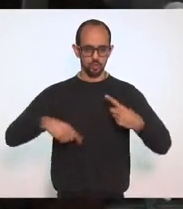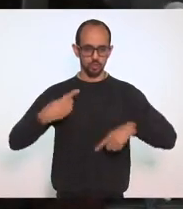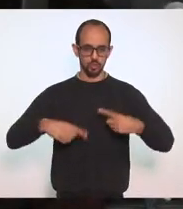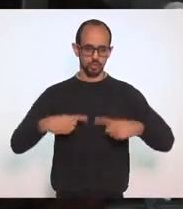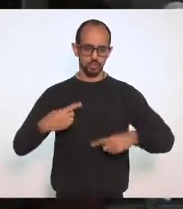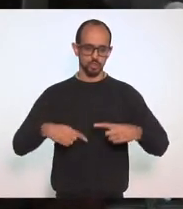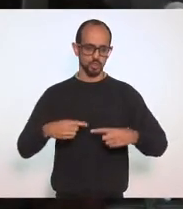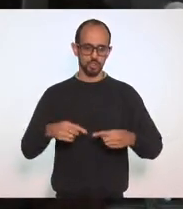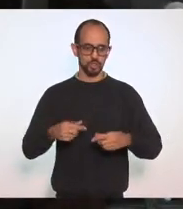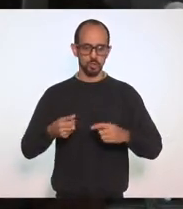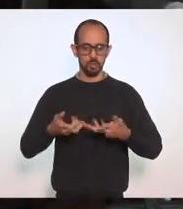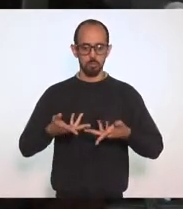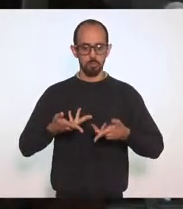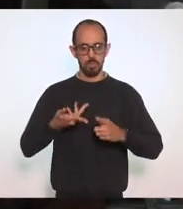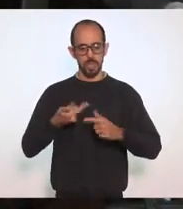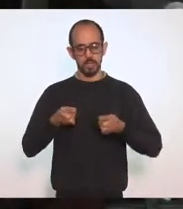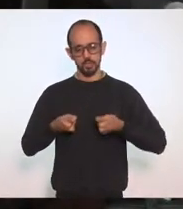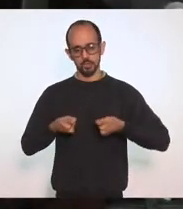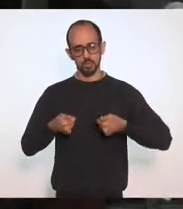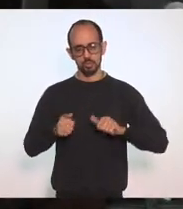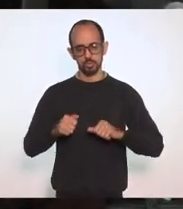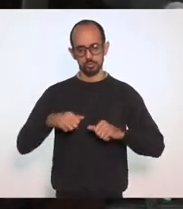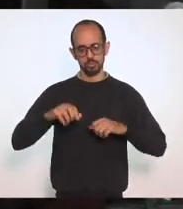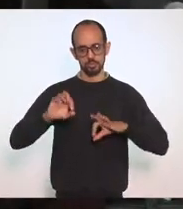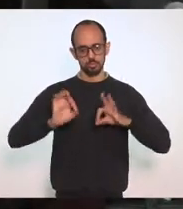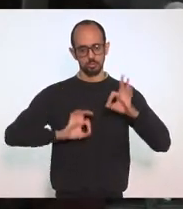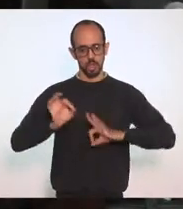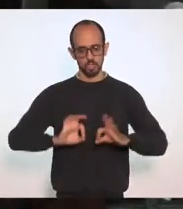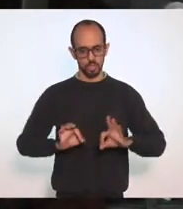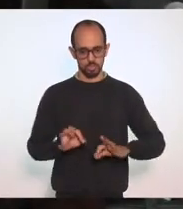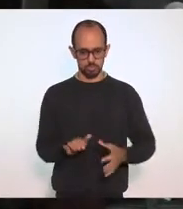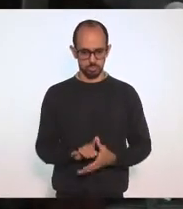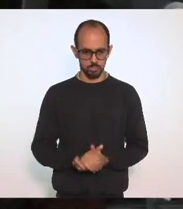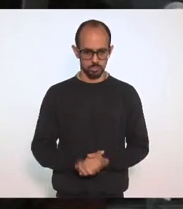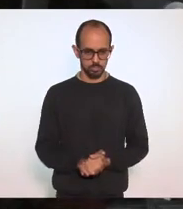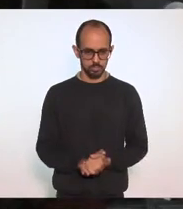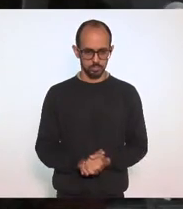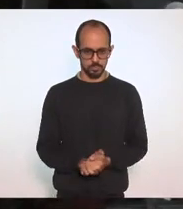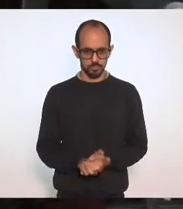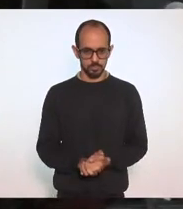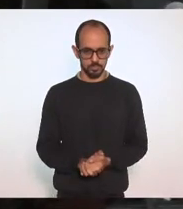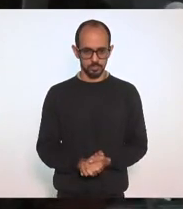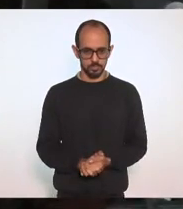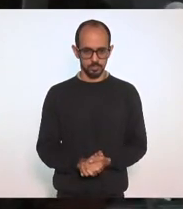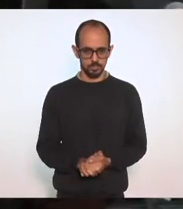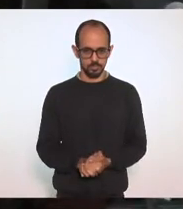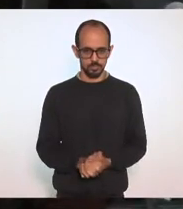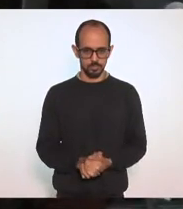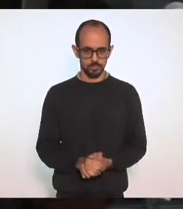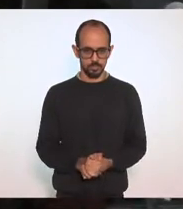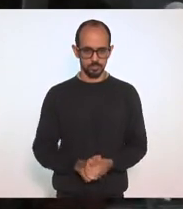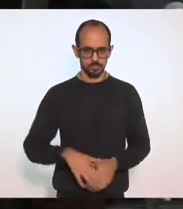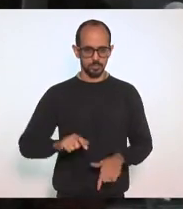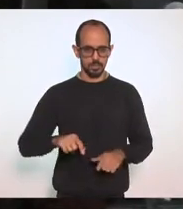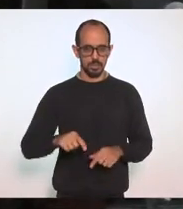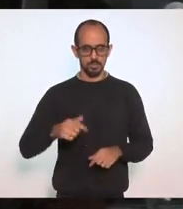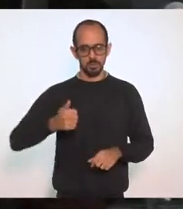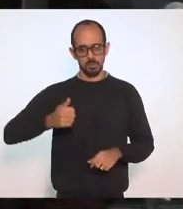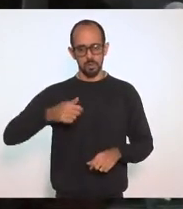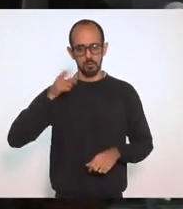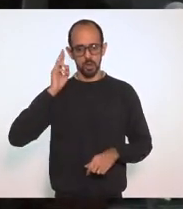projeto, nem parecer. Ok? Pela ordem, presidente. Deputado Valdeck, em seguida, deputado Adriana.